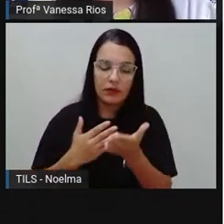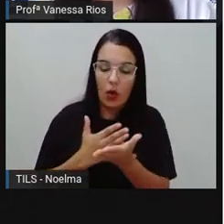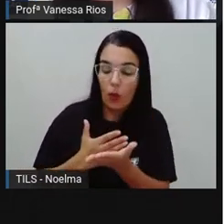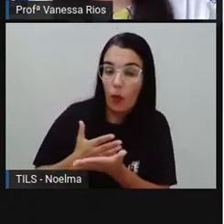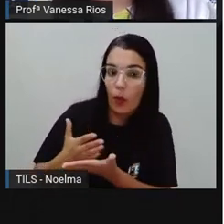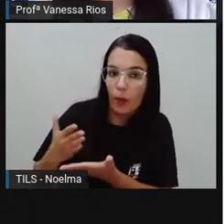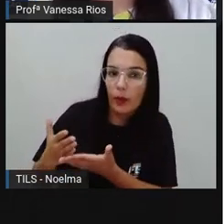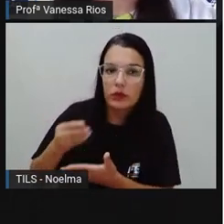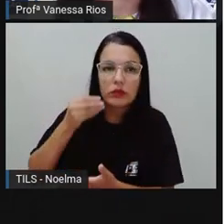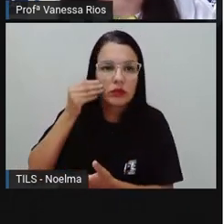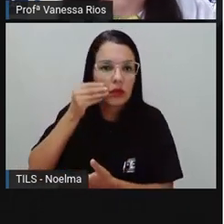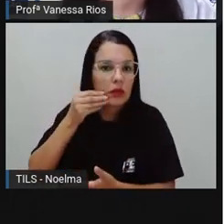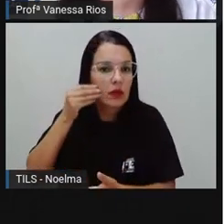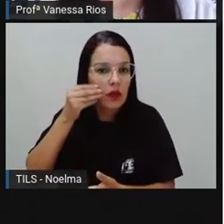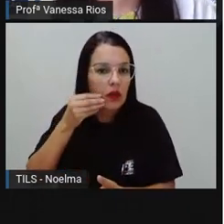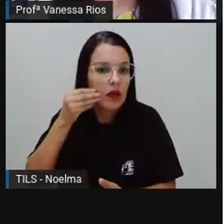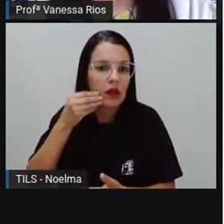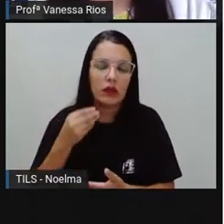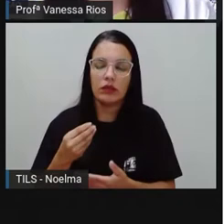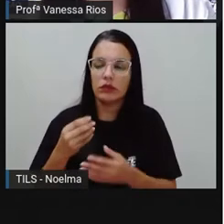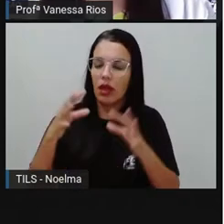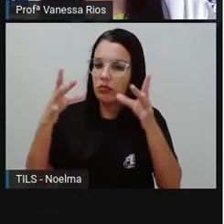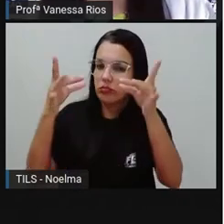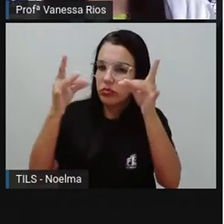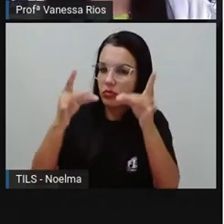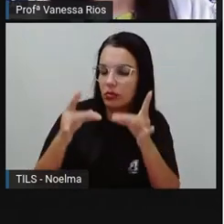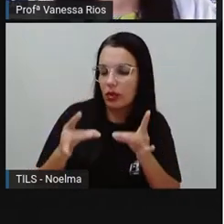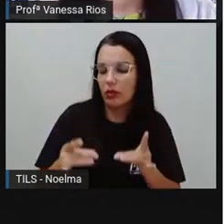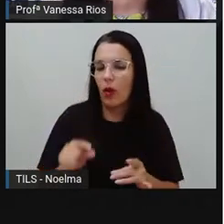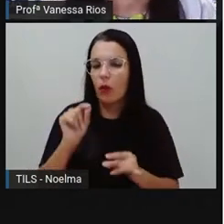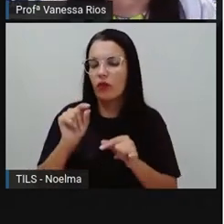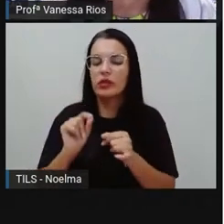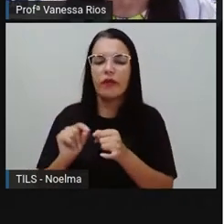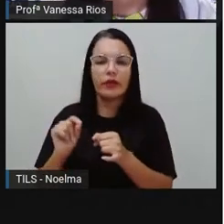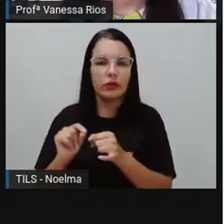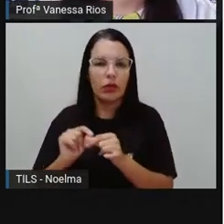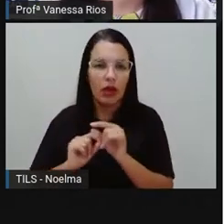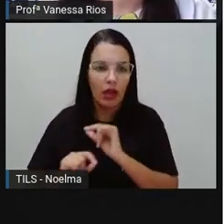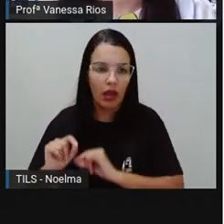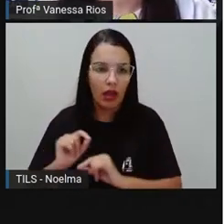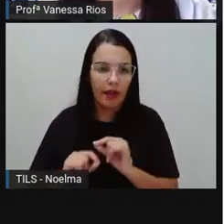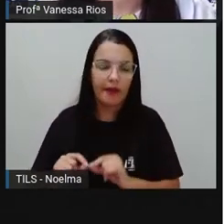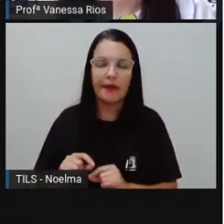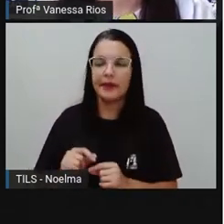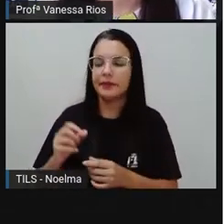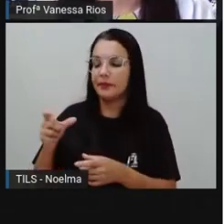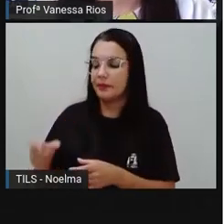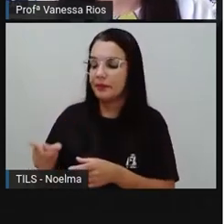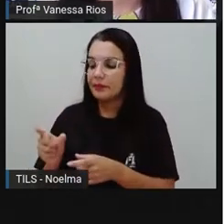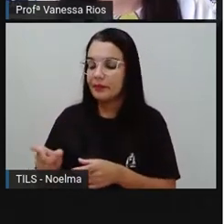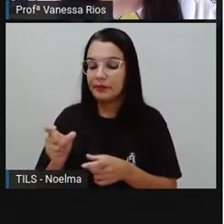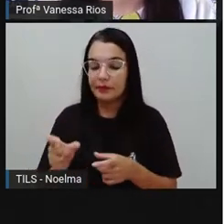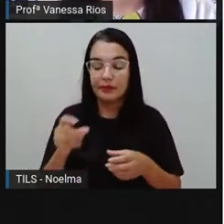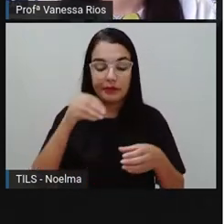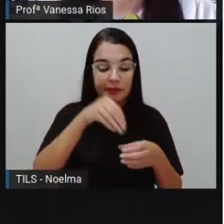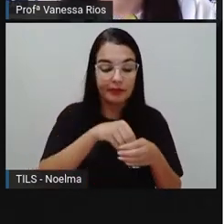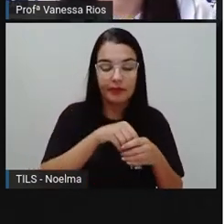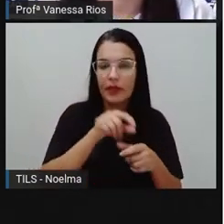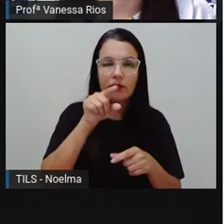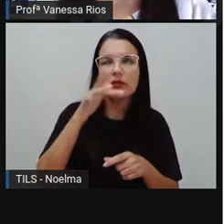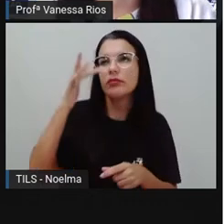início do experimento, né? Descrevendo aí o que você fez, descrevendo também quais são as possíveis